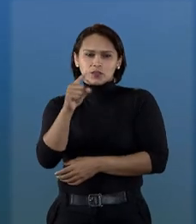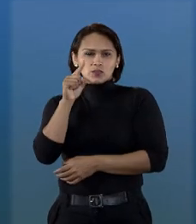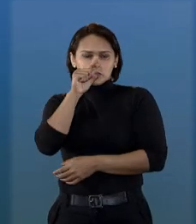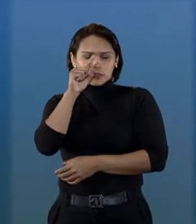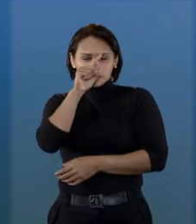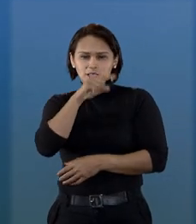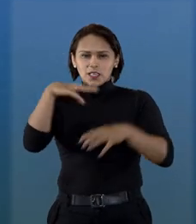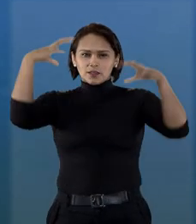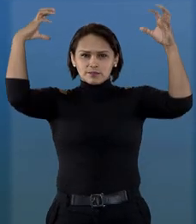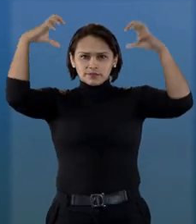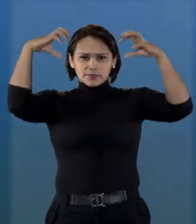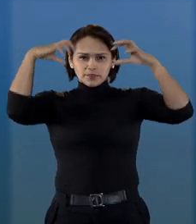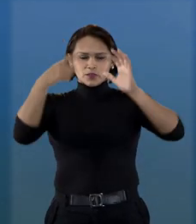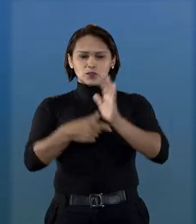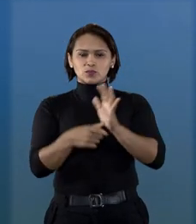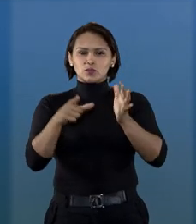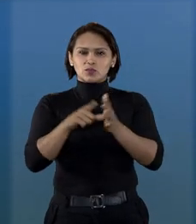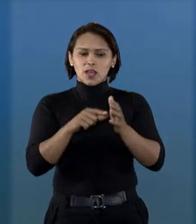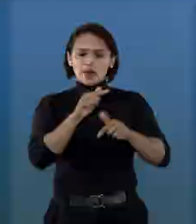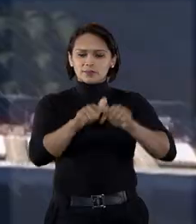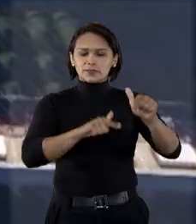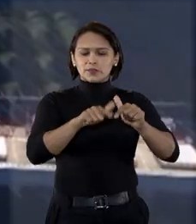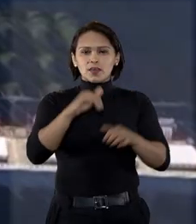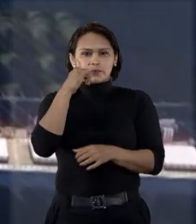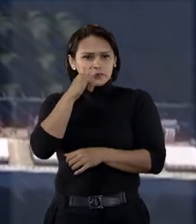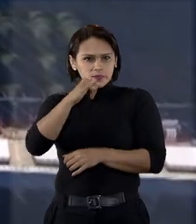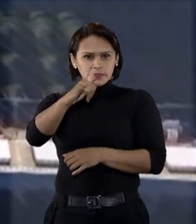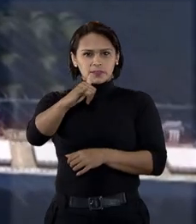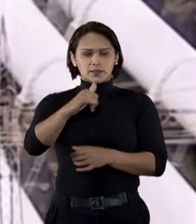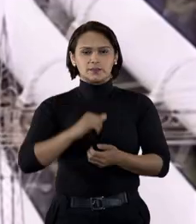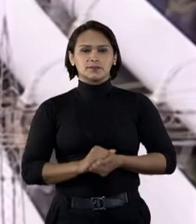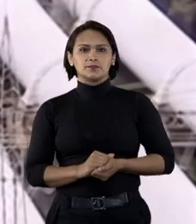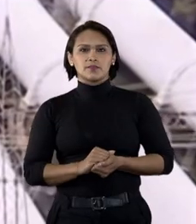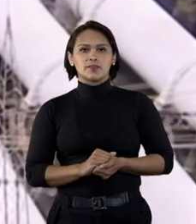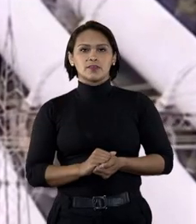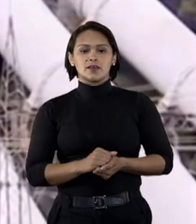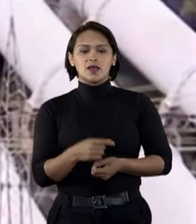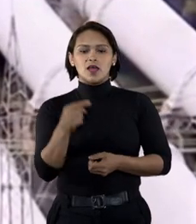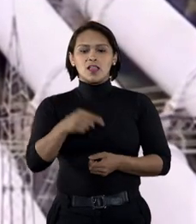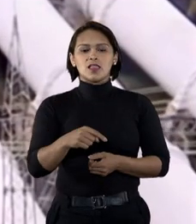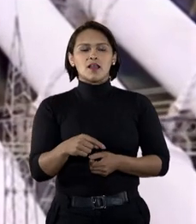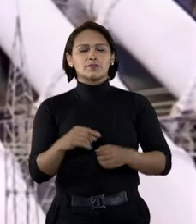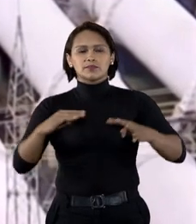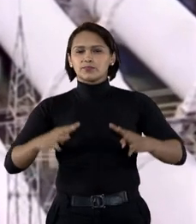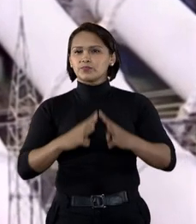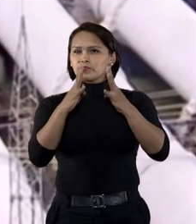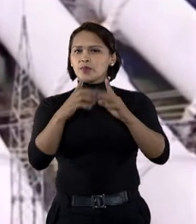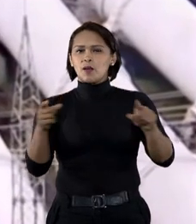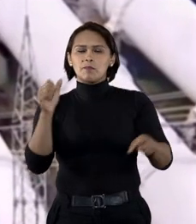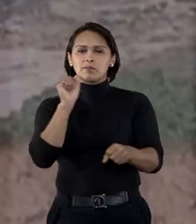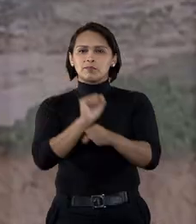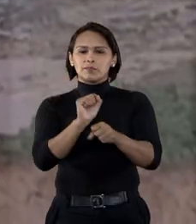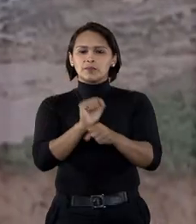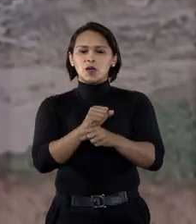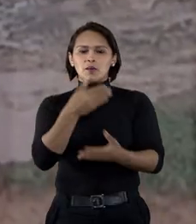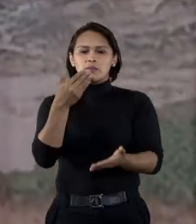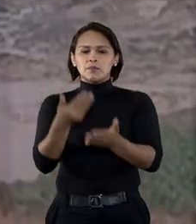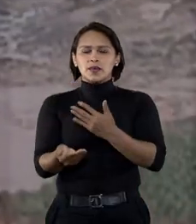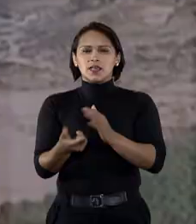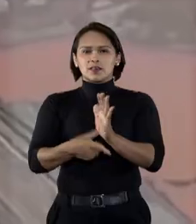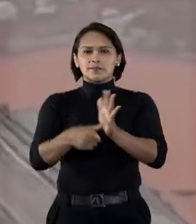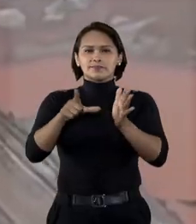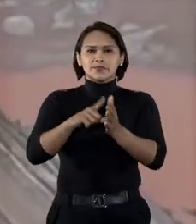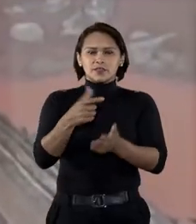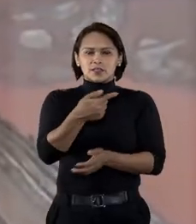diminuir os riscos de escassez de chuvas durante a atividade de geração de energia. No momento, a usina não está operando por causa de danos